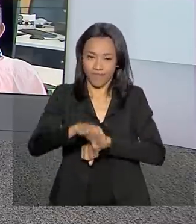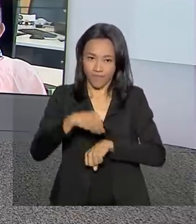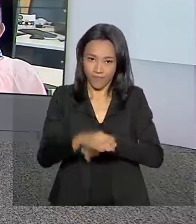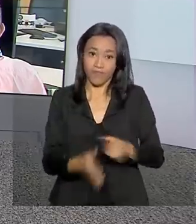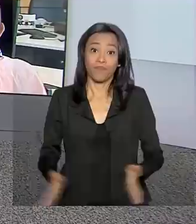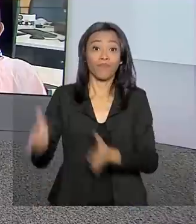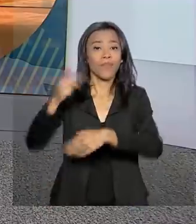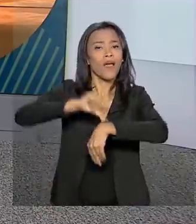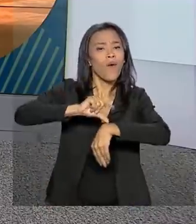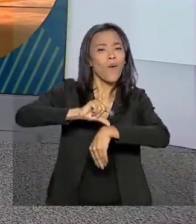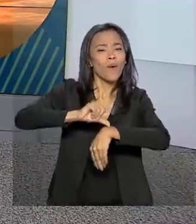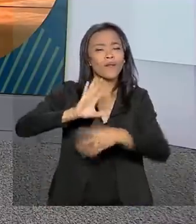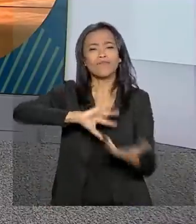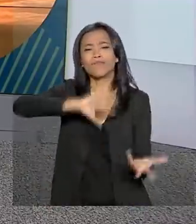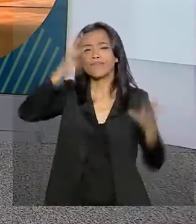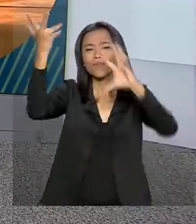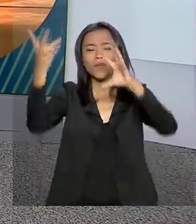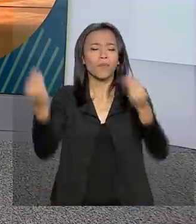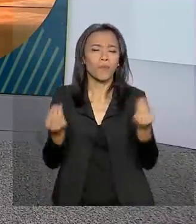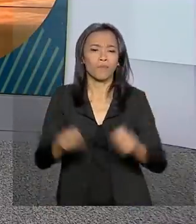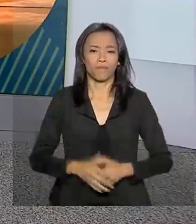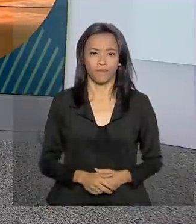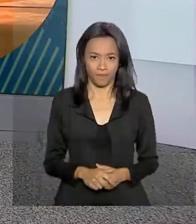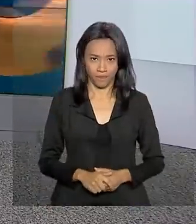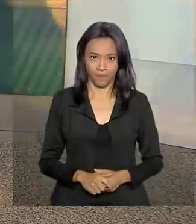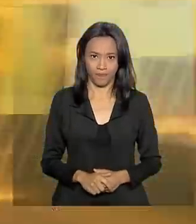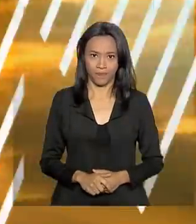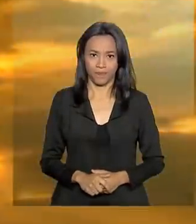Hora de saber como fica o tempo em algumas capitais.